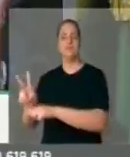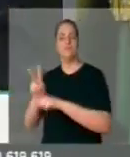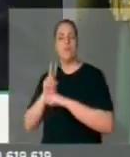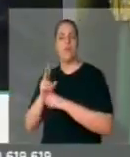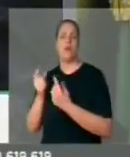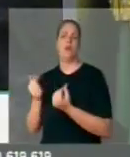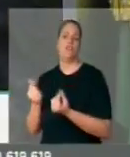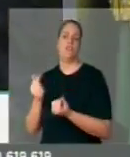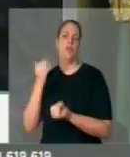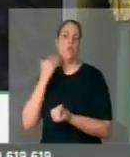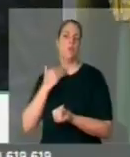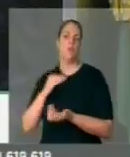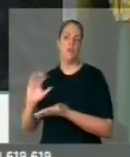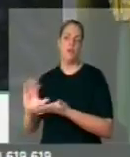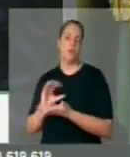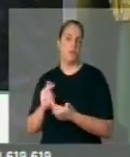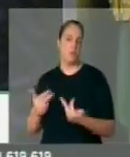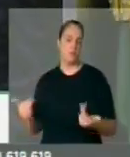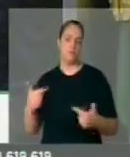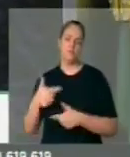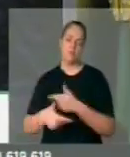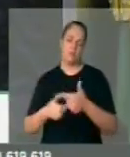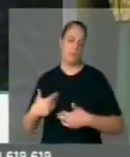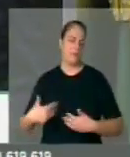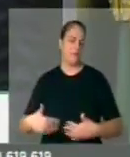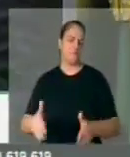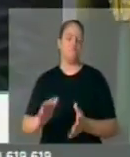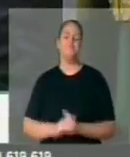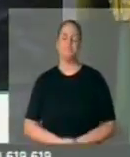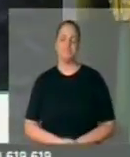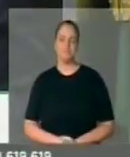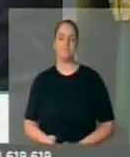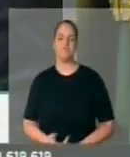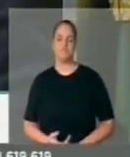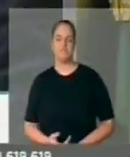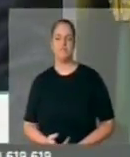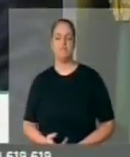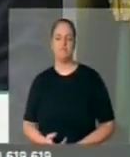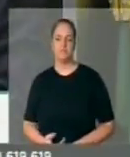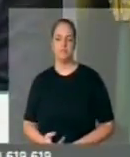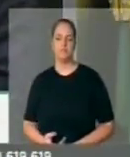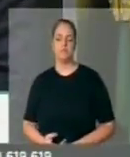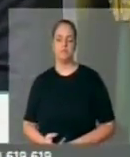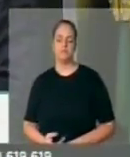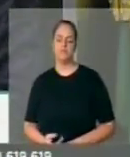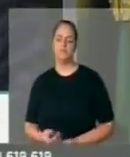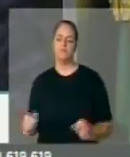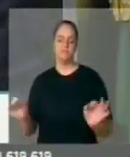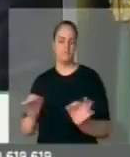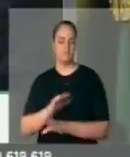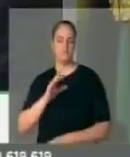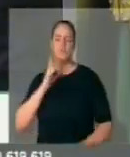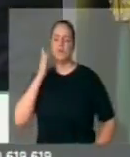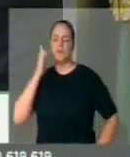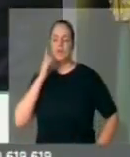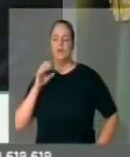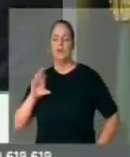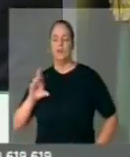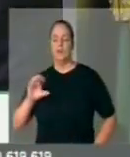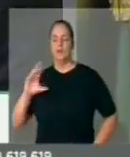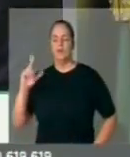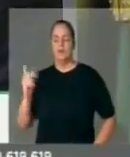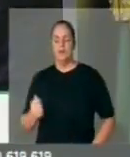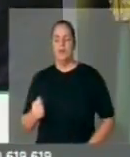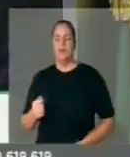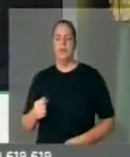financiamentos nos bancos e poder trabalhar. Então, era isso, senhor presidente, deputado Rocha, com satisfação, que